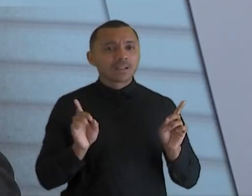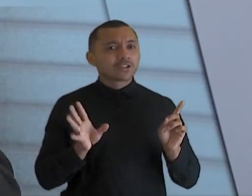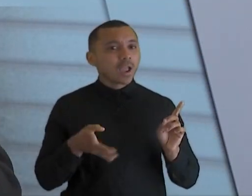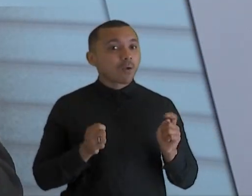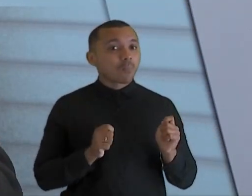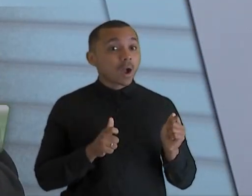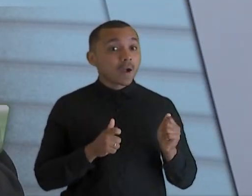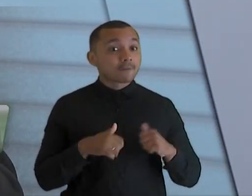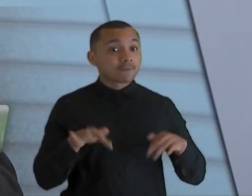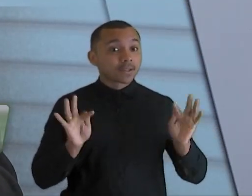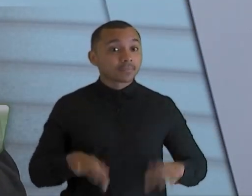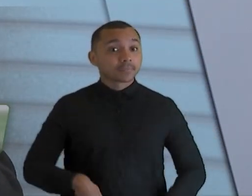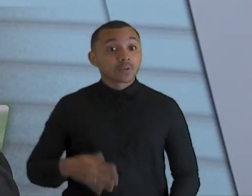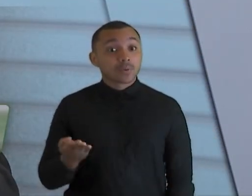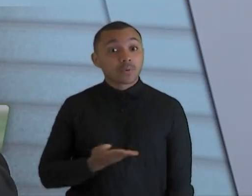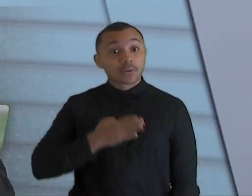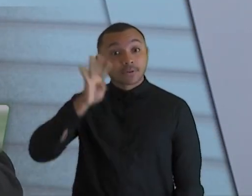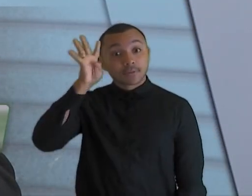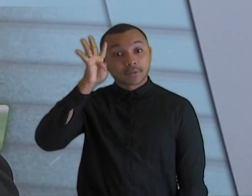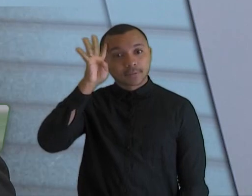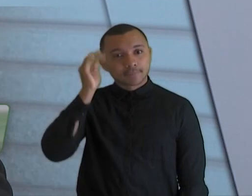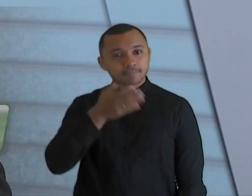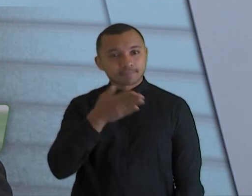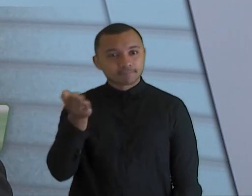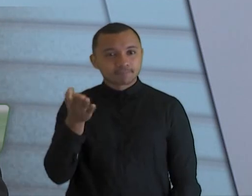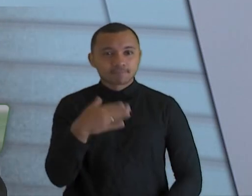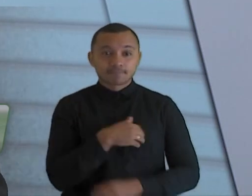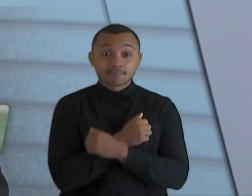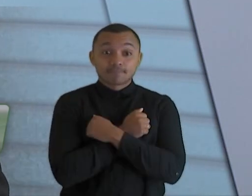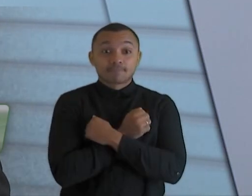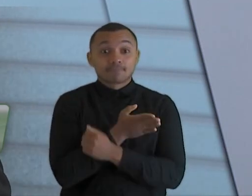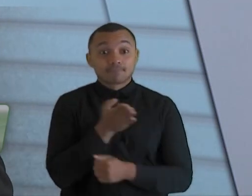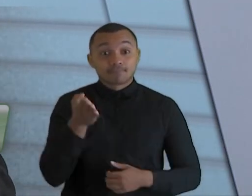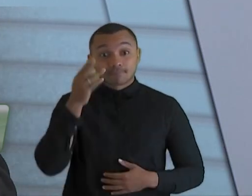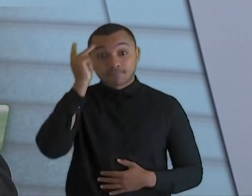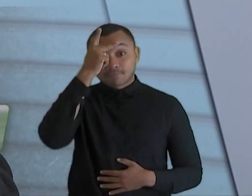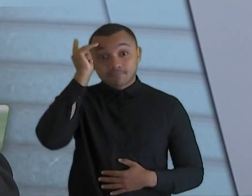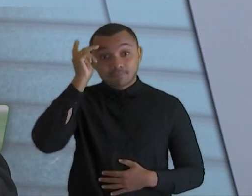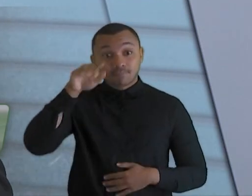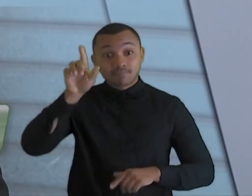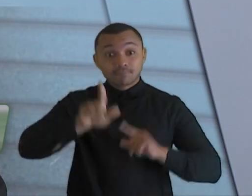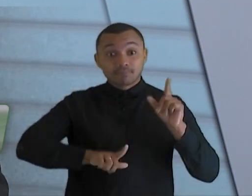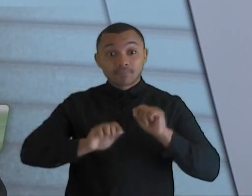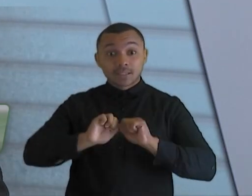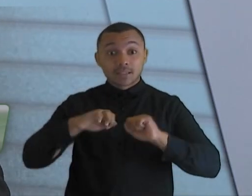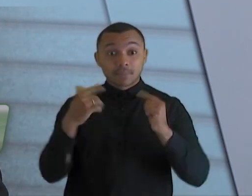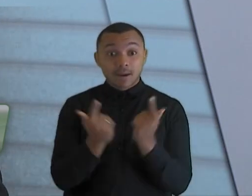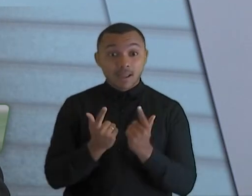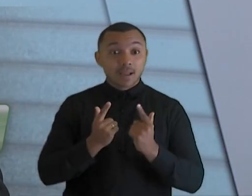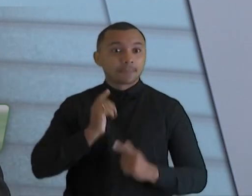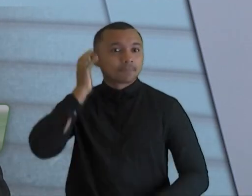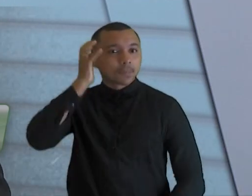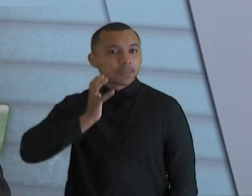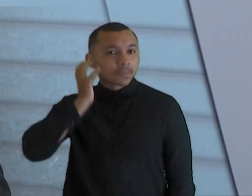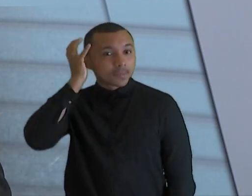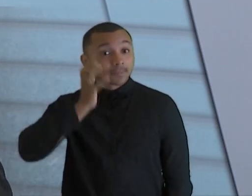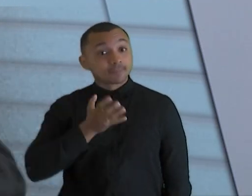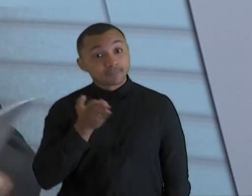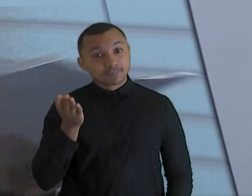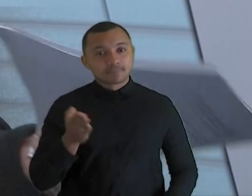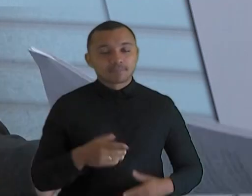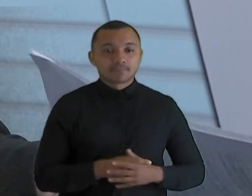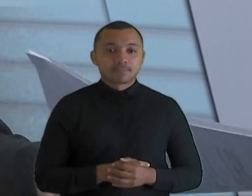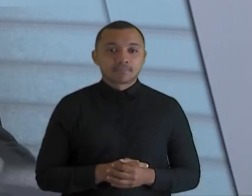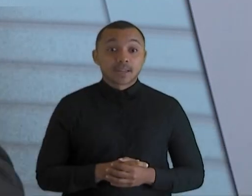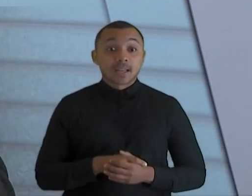ao fim, nesta quarta-feira a gente abraça o nosso grande público aqui na TV Assembleia, na FM Assembleia, você que nos ouve também pelas ondas do rádio,